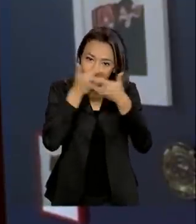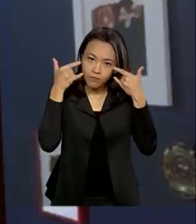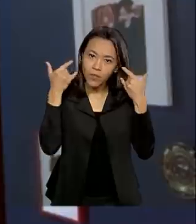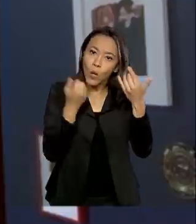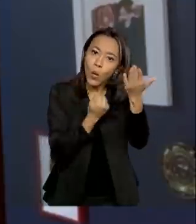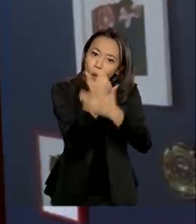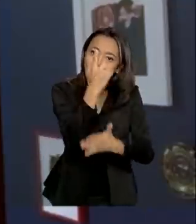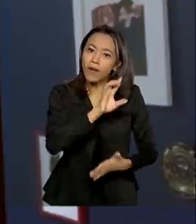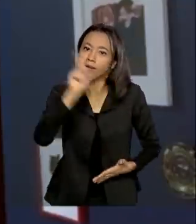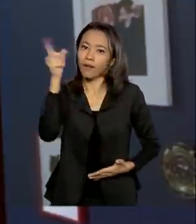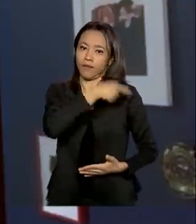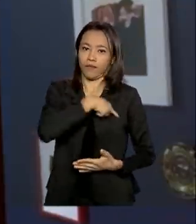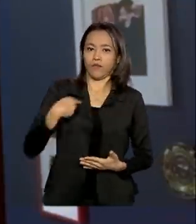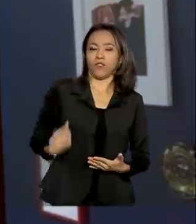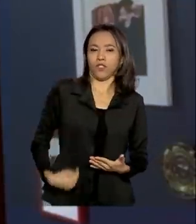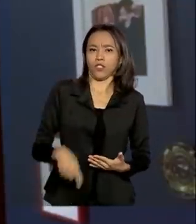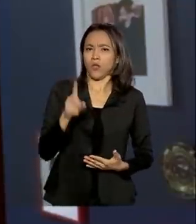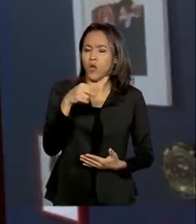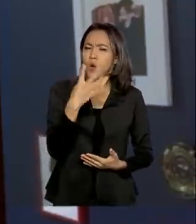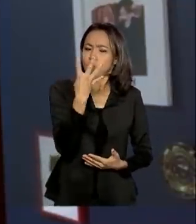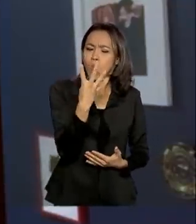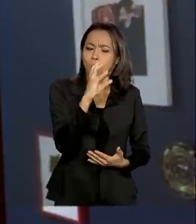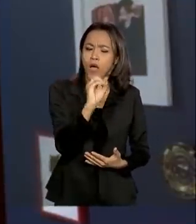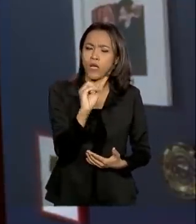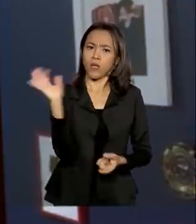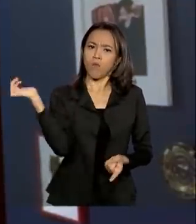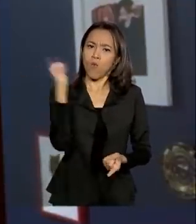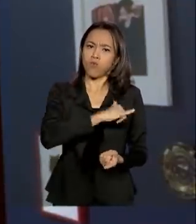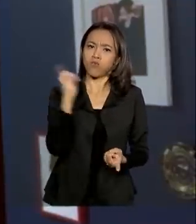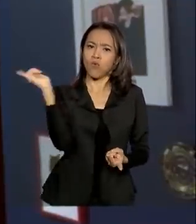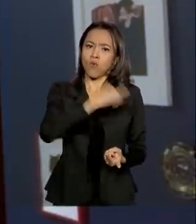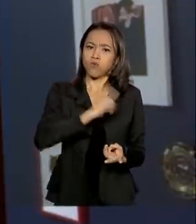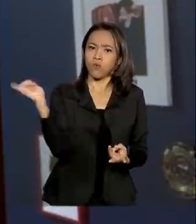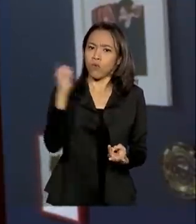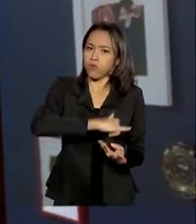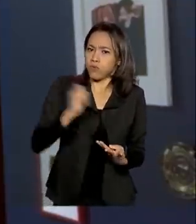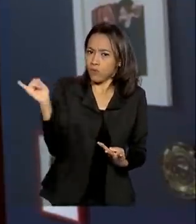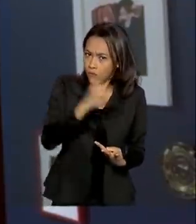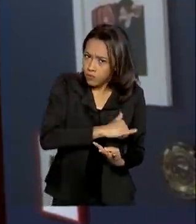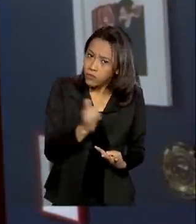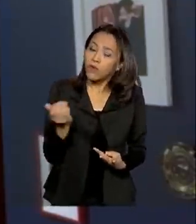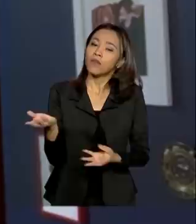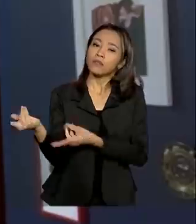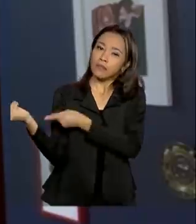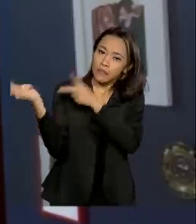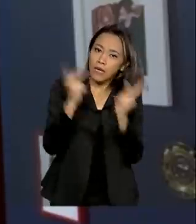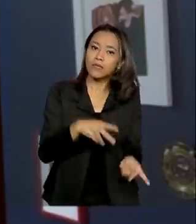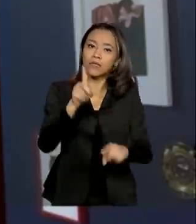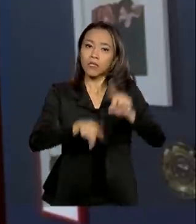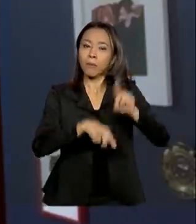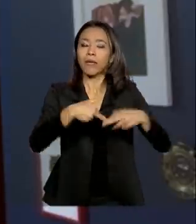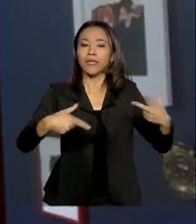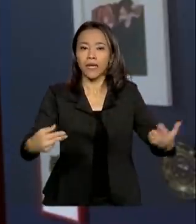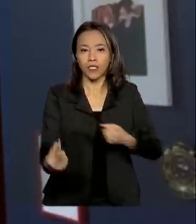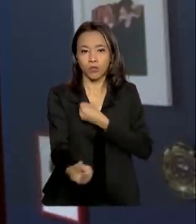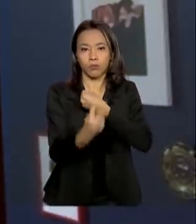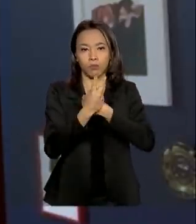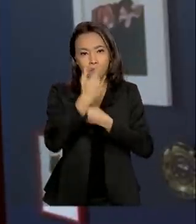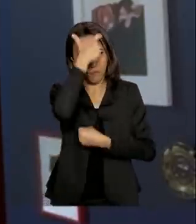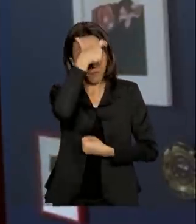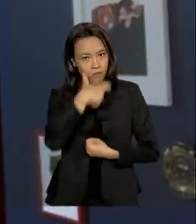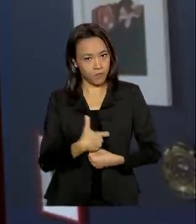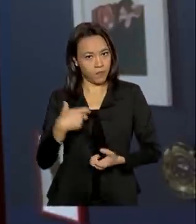previstos cerca de 40 voos nos próximos dias, vindos de lá com equipamentos de proteção individual.